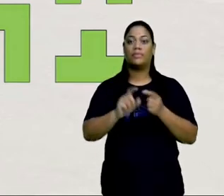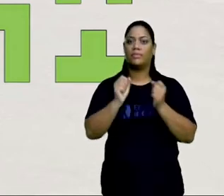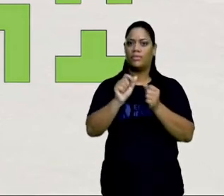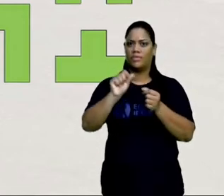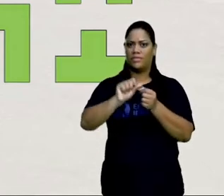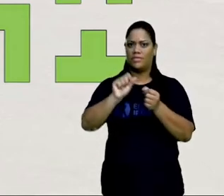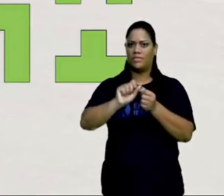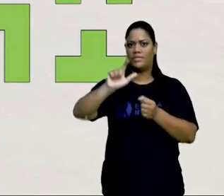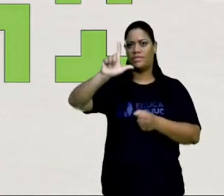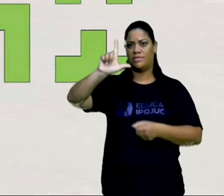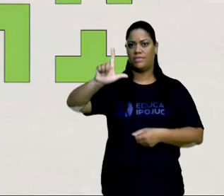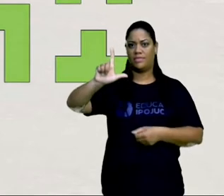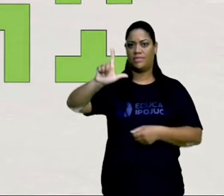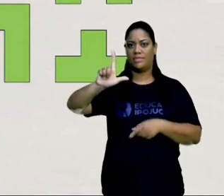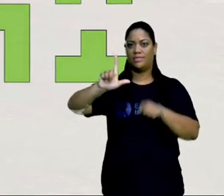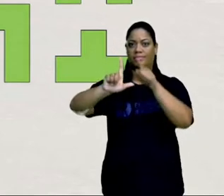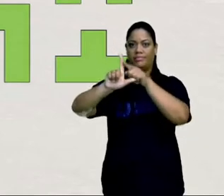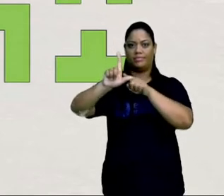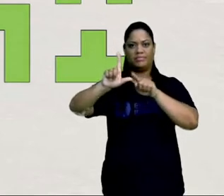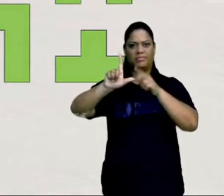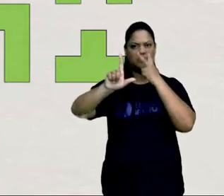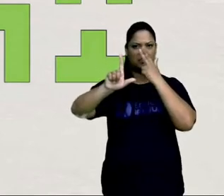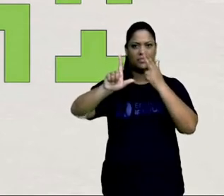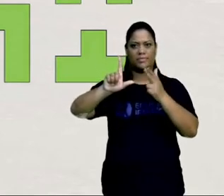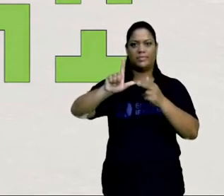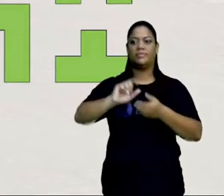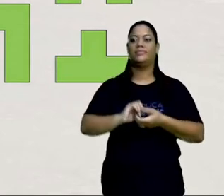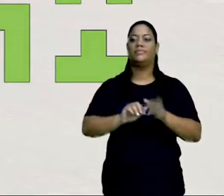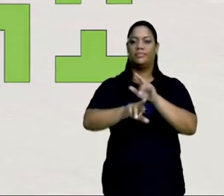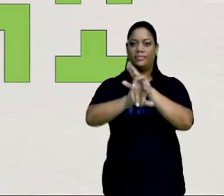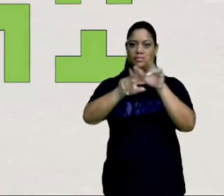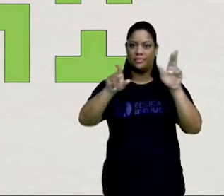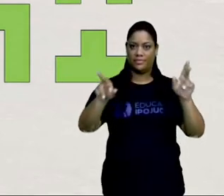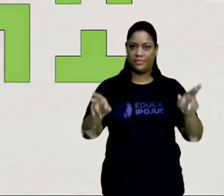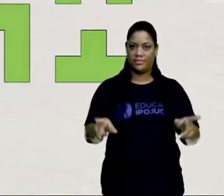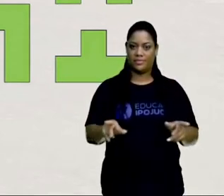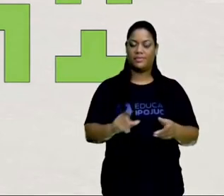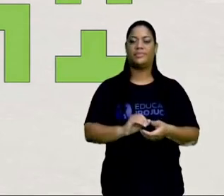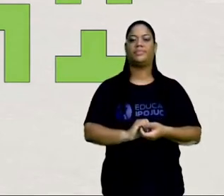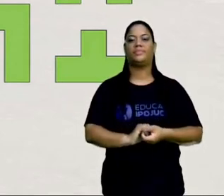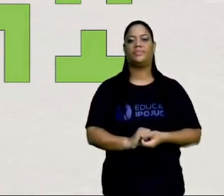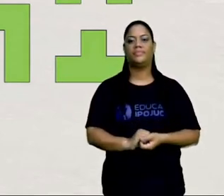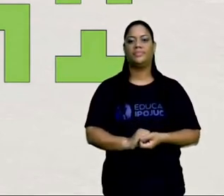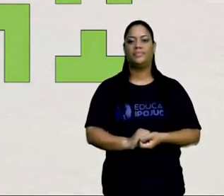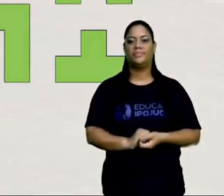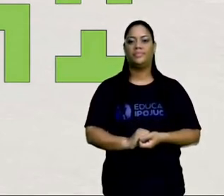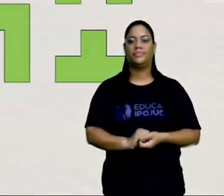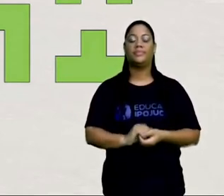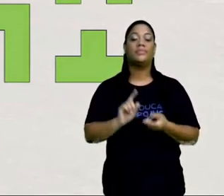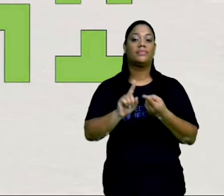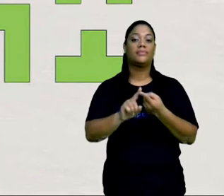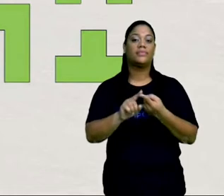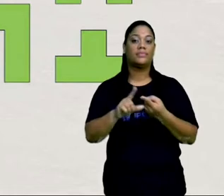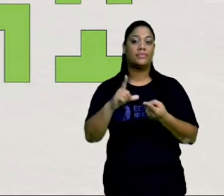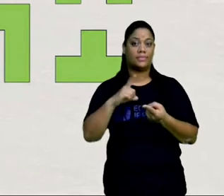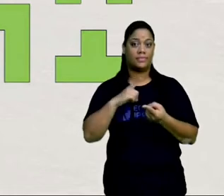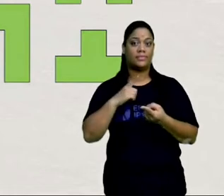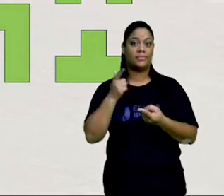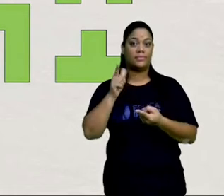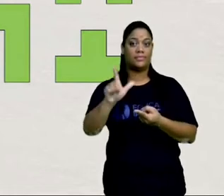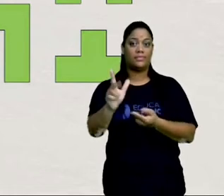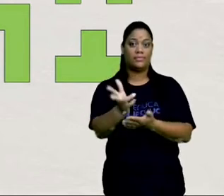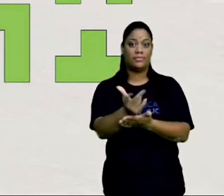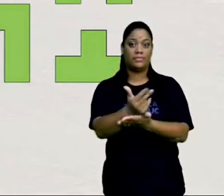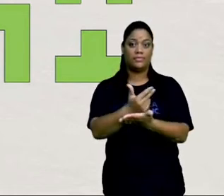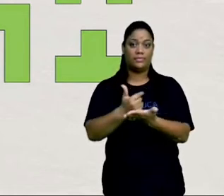em vários formatos aqui, ó. Aqui tem um L, aqui, aqui. Ou a gente pode ainda ter essa figura daqui, ó,